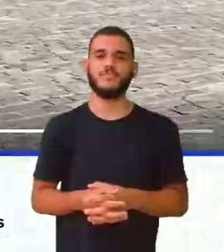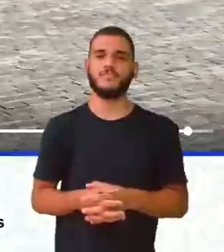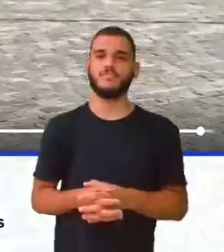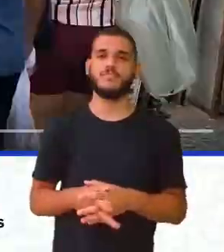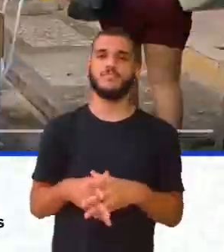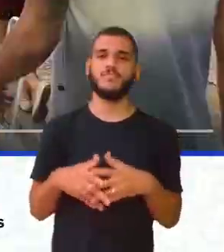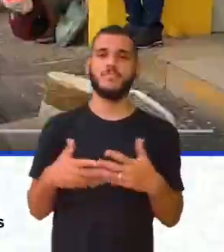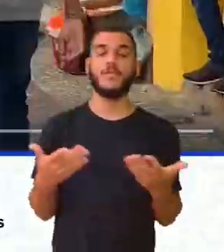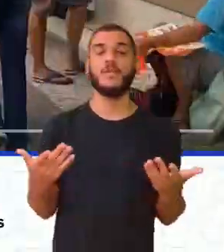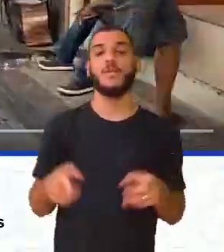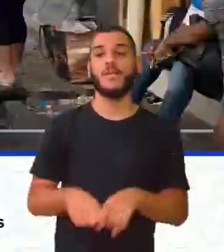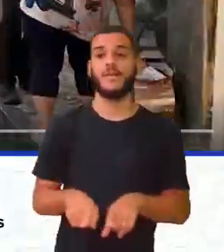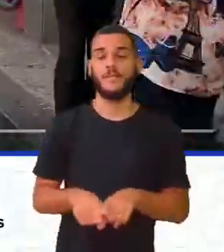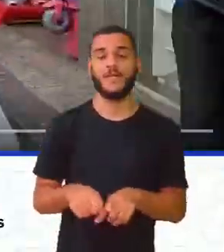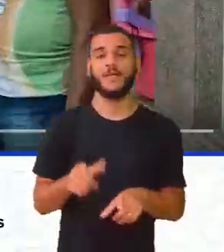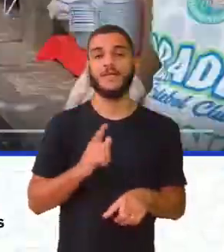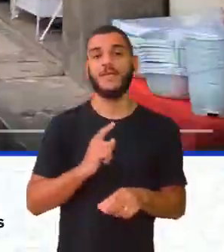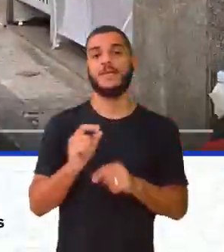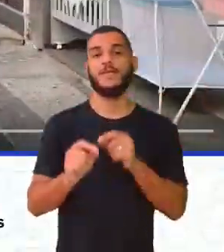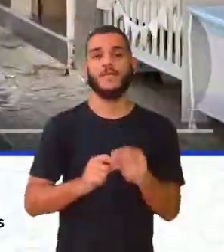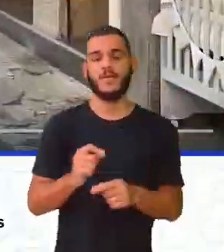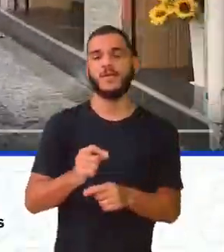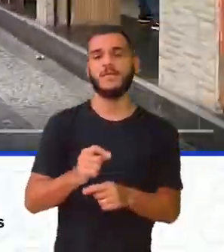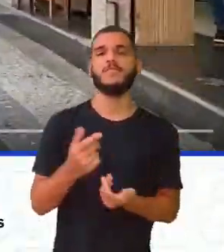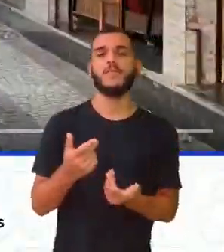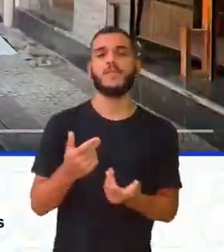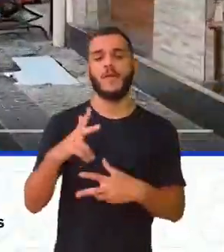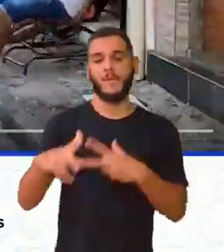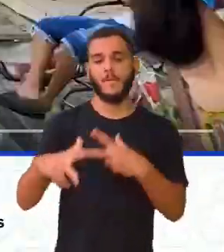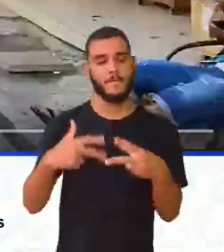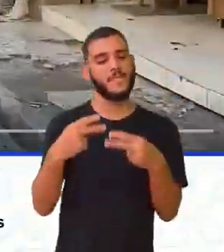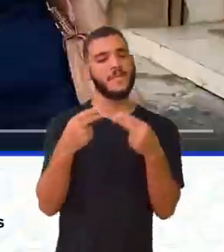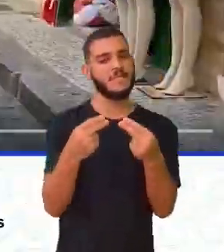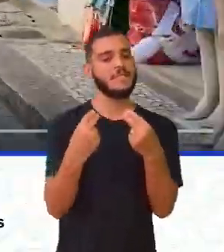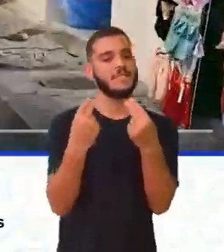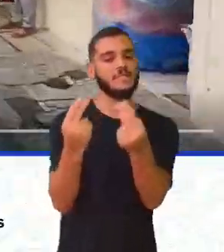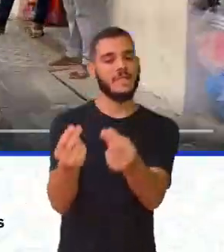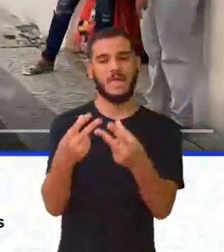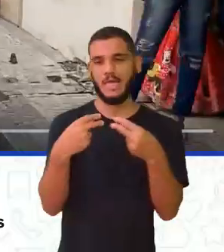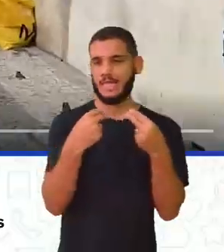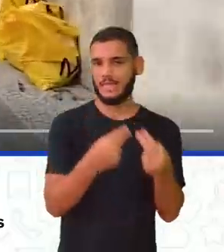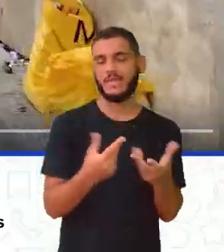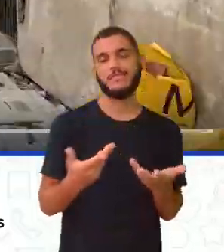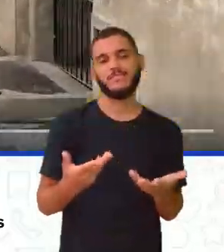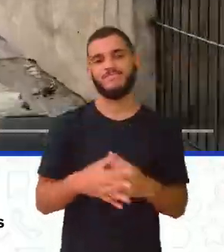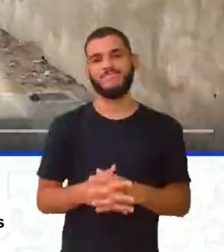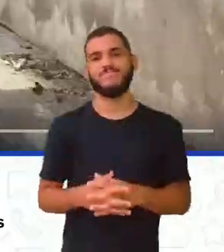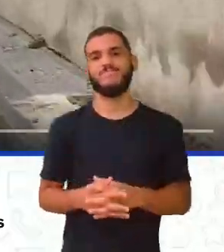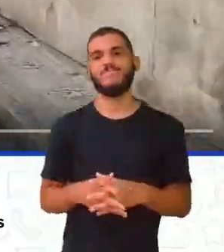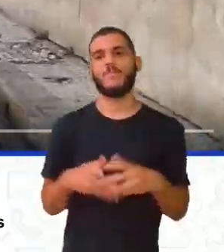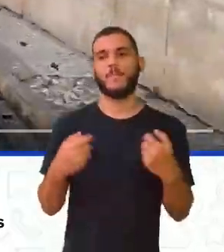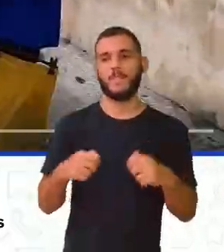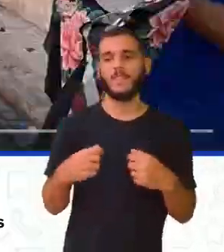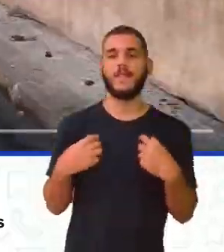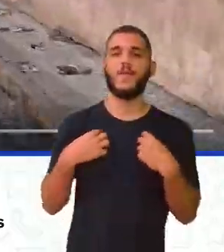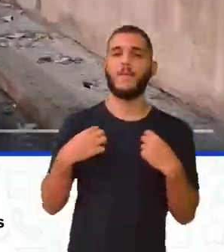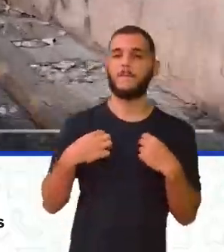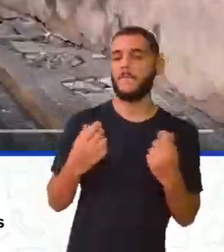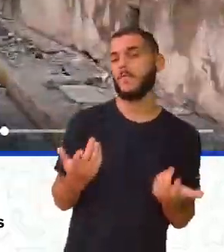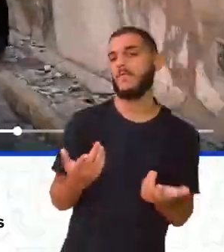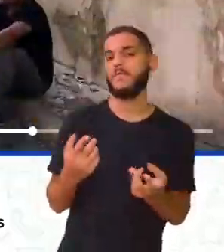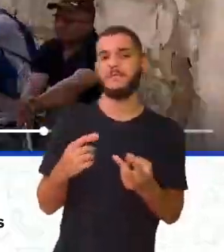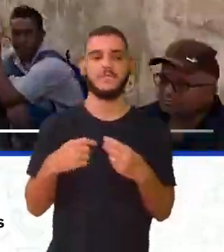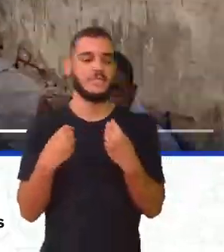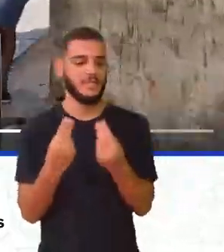materialização da forma de amor. Então, você vai ter que comprar um presente. Você vai ter que dar uma blusa à Isa mesmo.